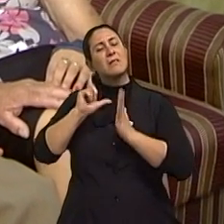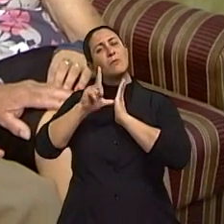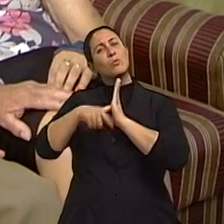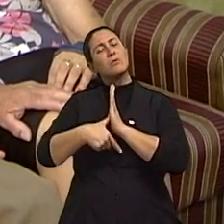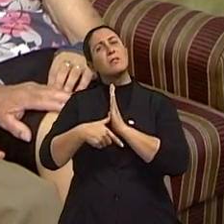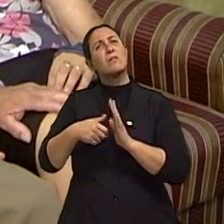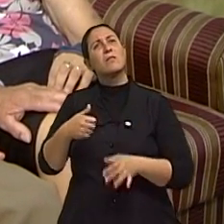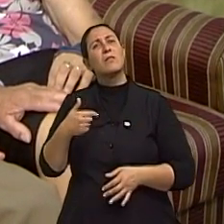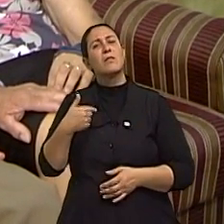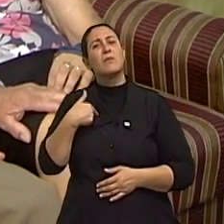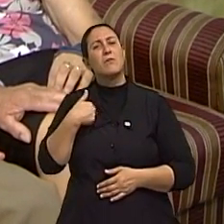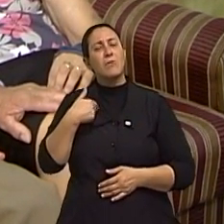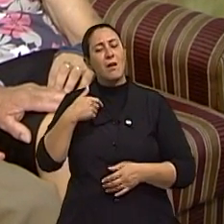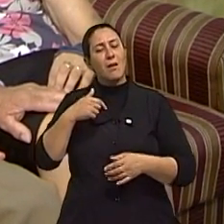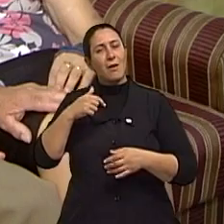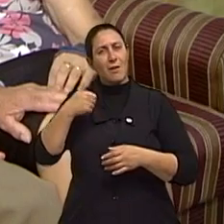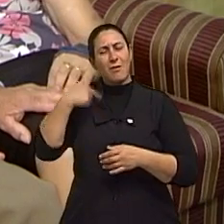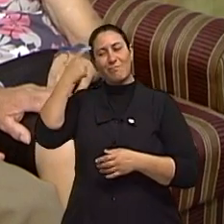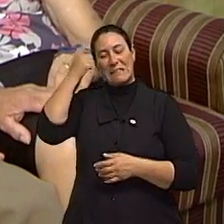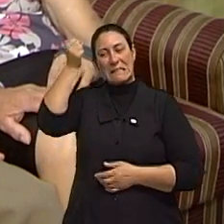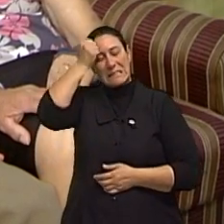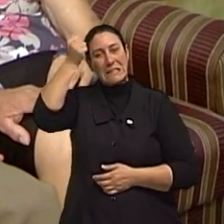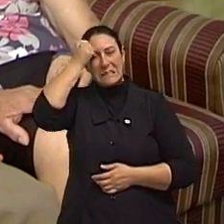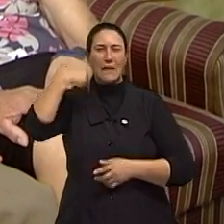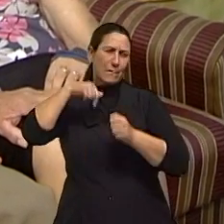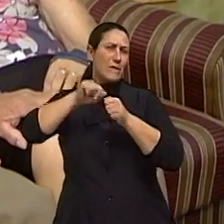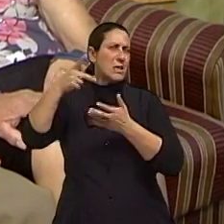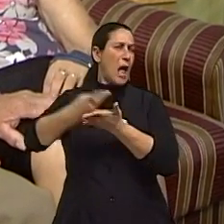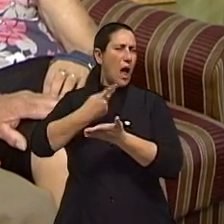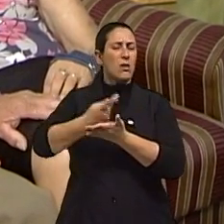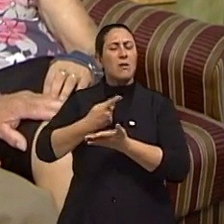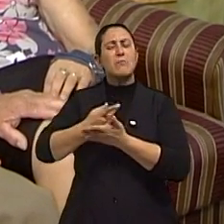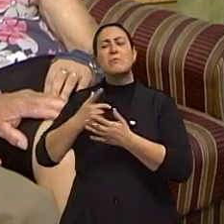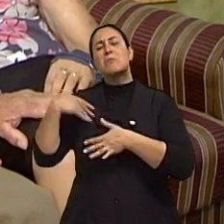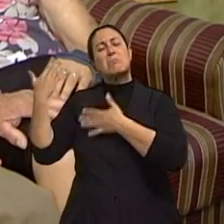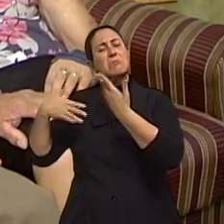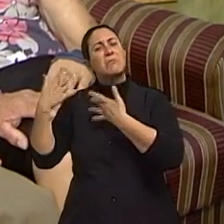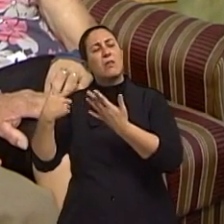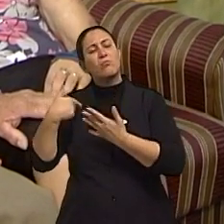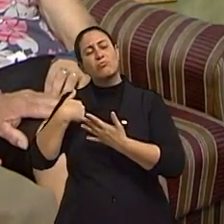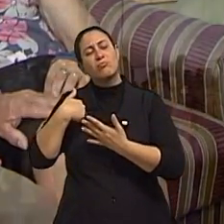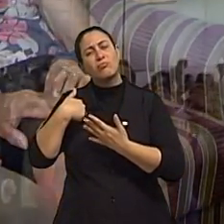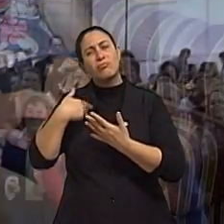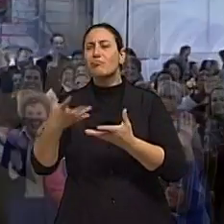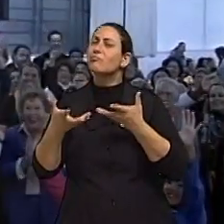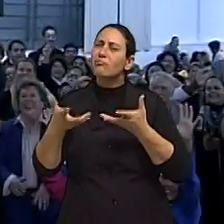Aí, eu repis as minhas cabeçadas. Então, mãe, resolvi de